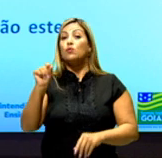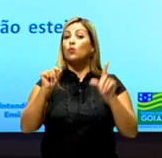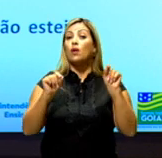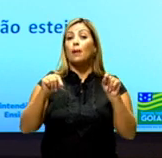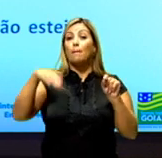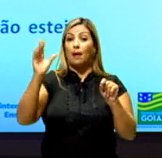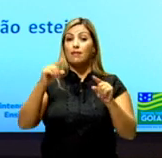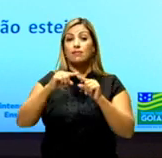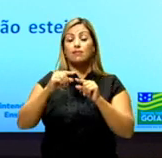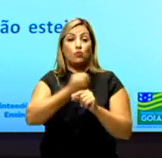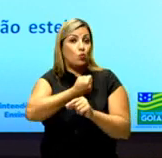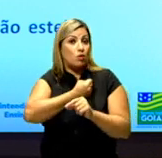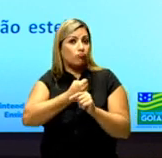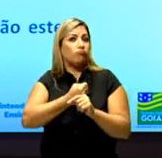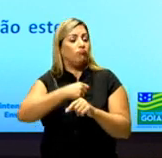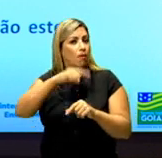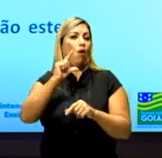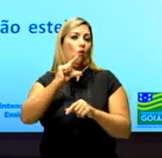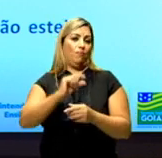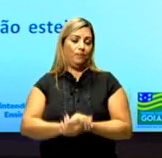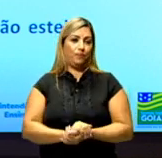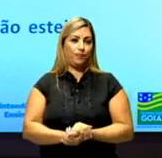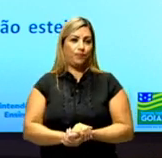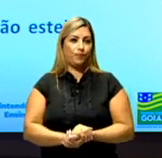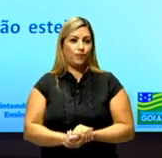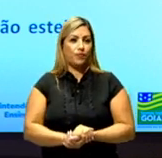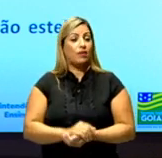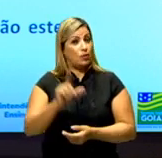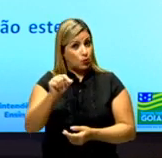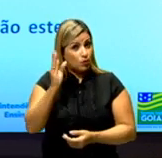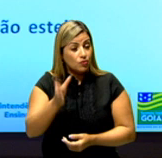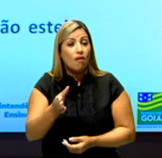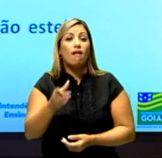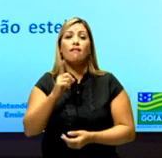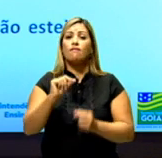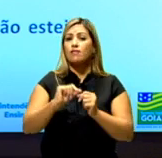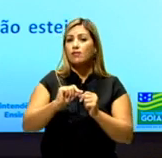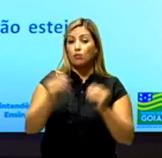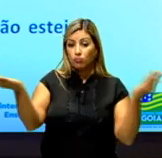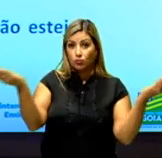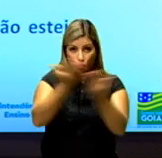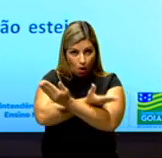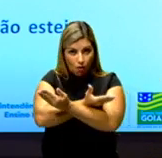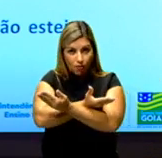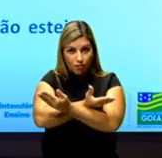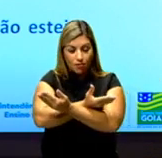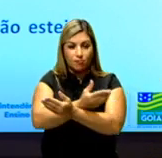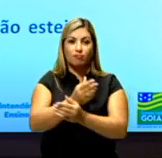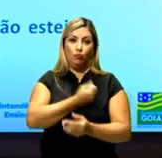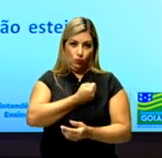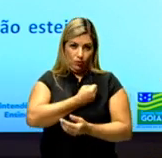o que tem maior índice. Depois que você escolheu o que tem maior índice, você vai fazer uma troca desses